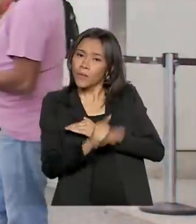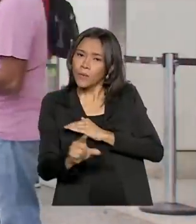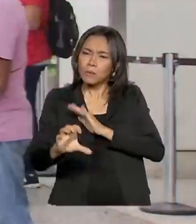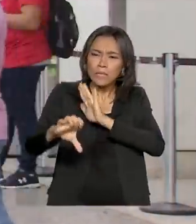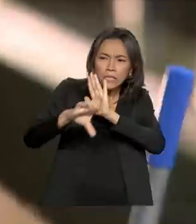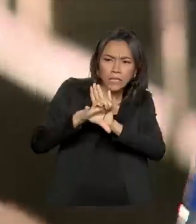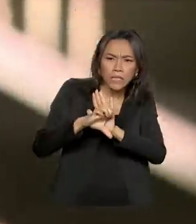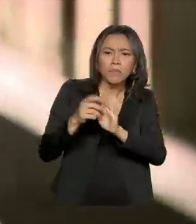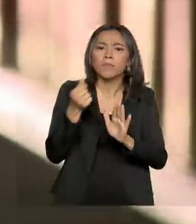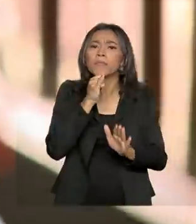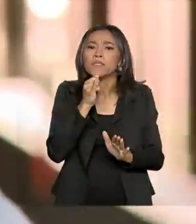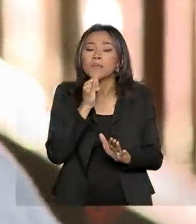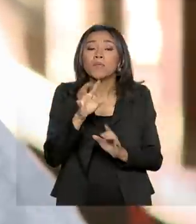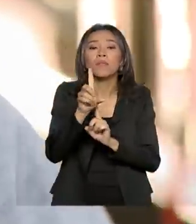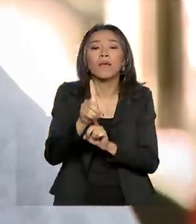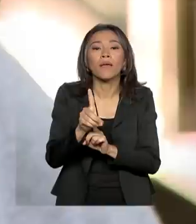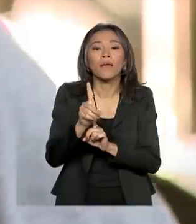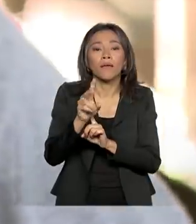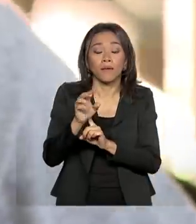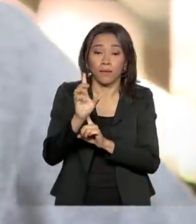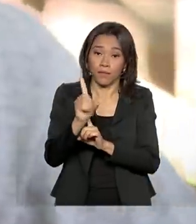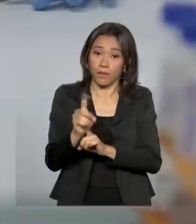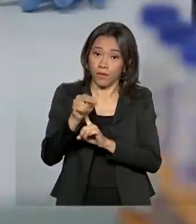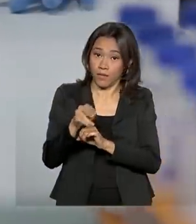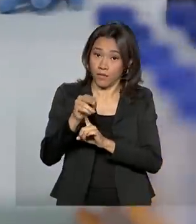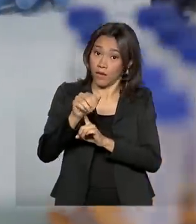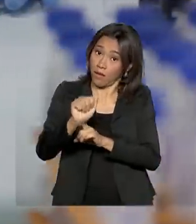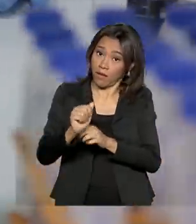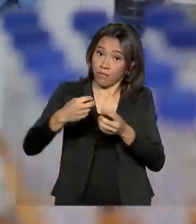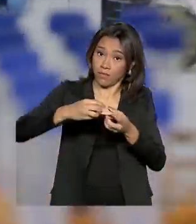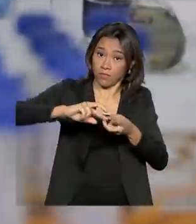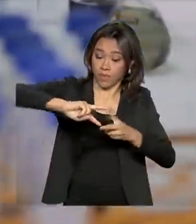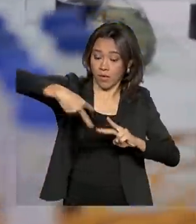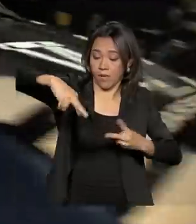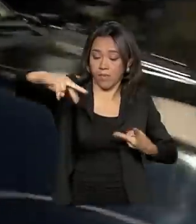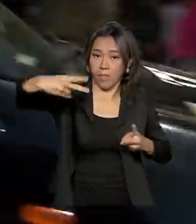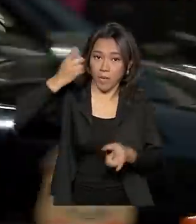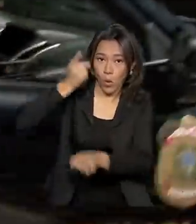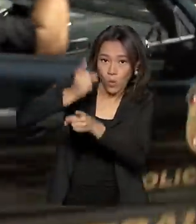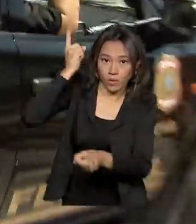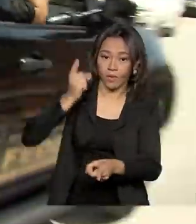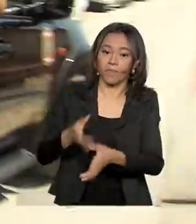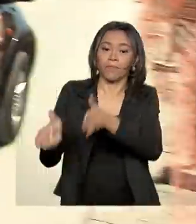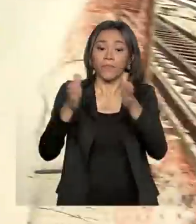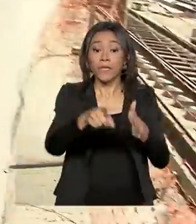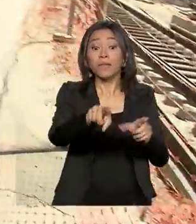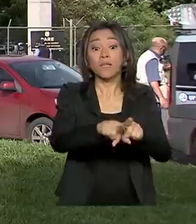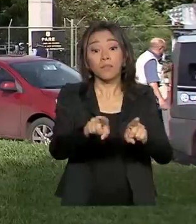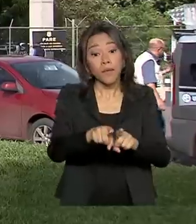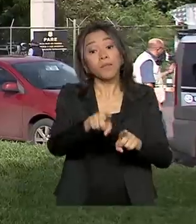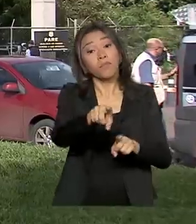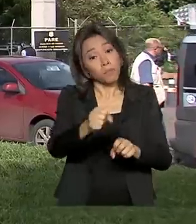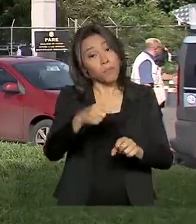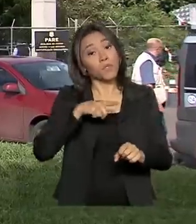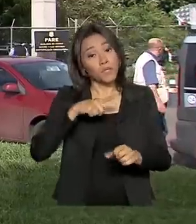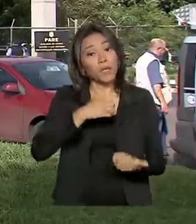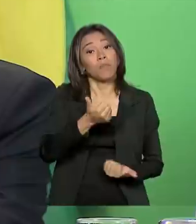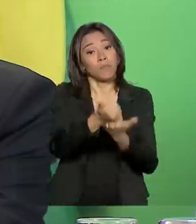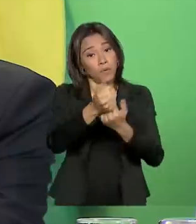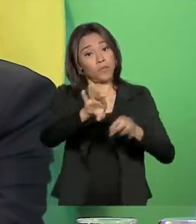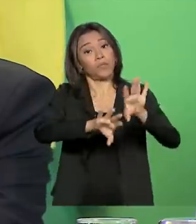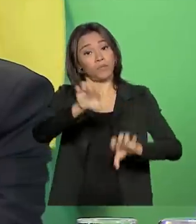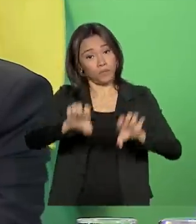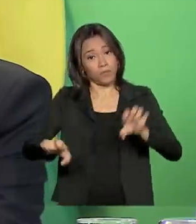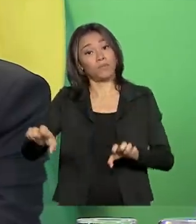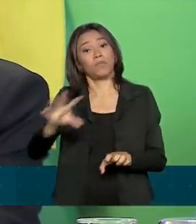exames de DNA. Para isso, os pesquisadores poderão contar com a estrutura e a experiência da Polícia Federal.